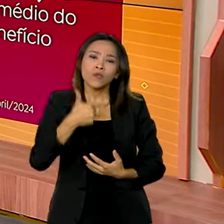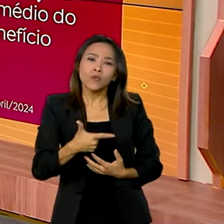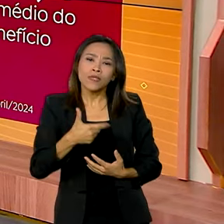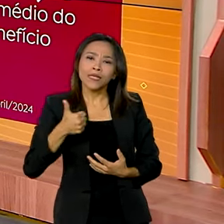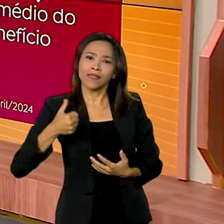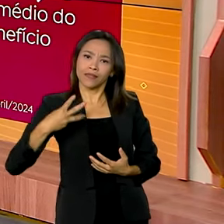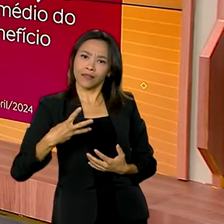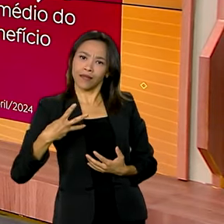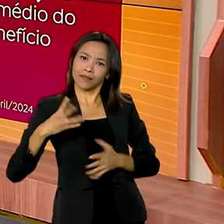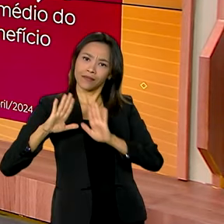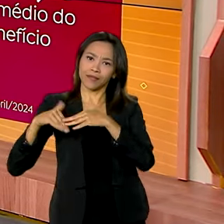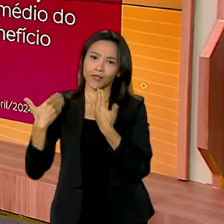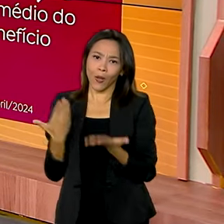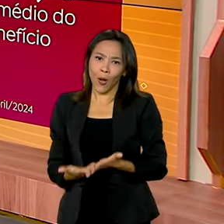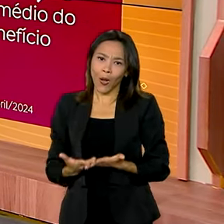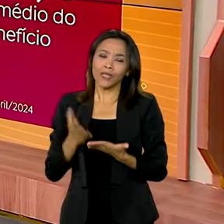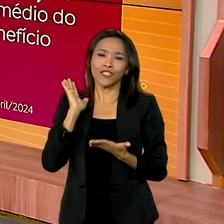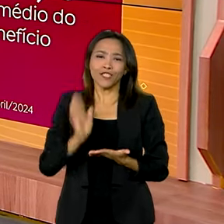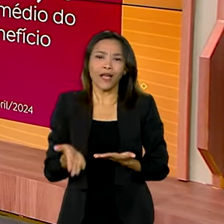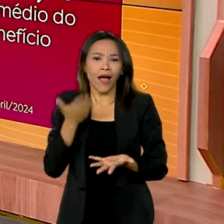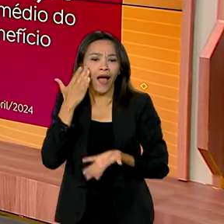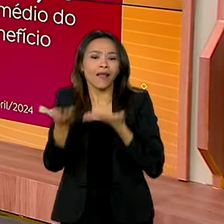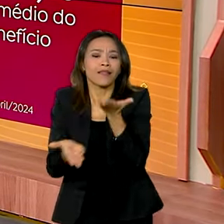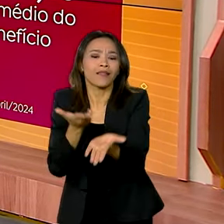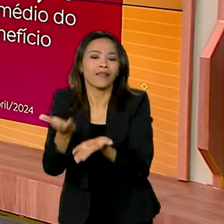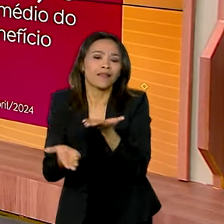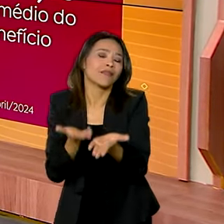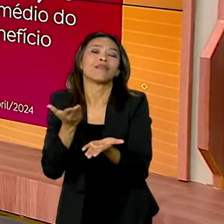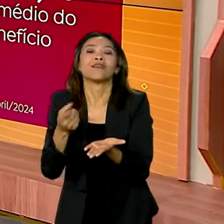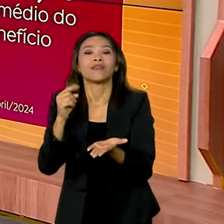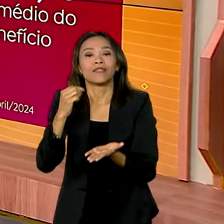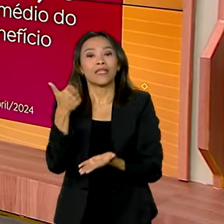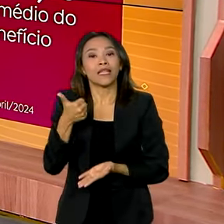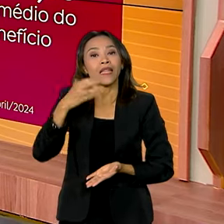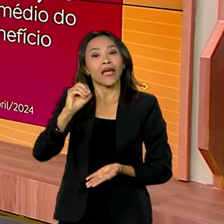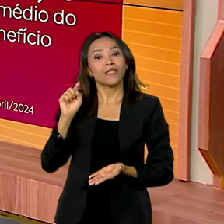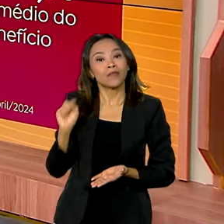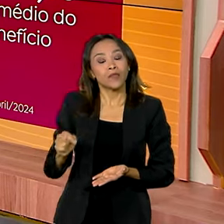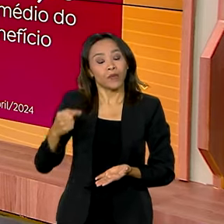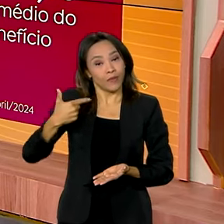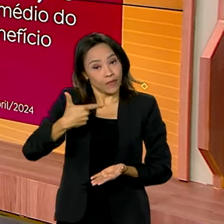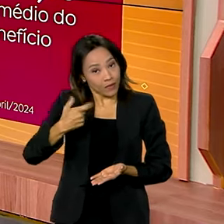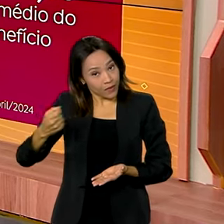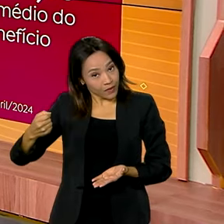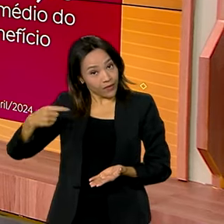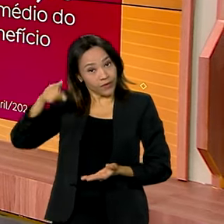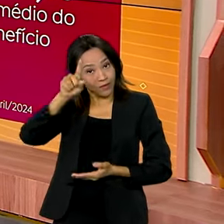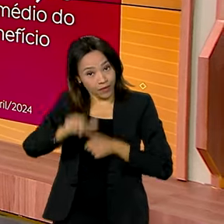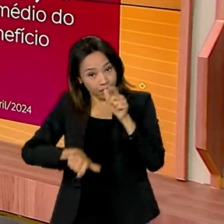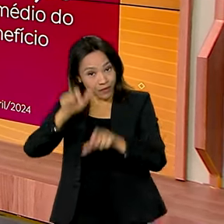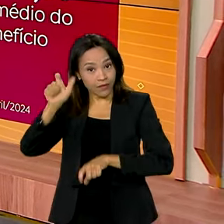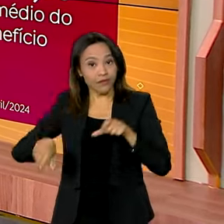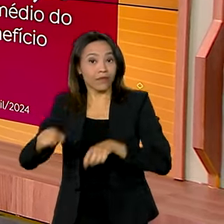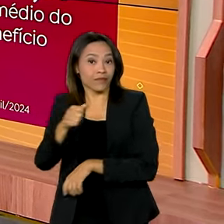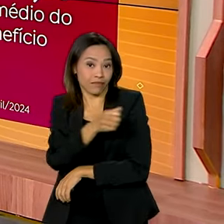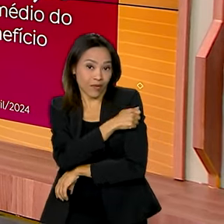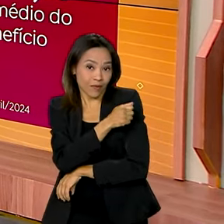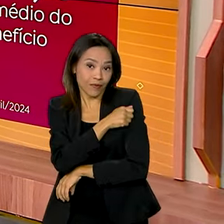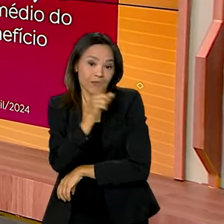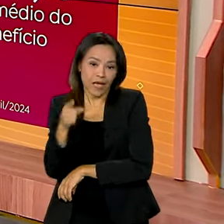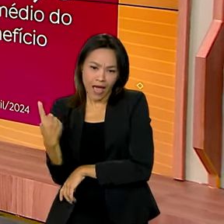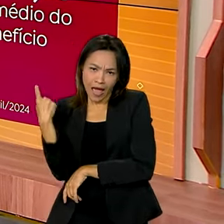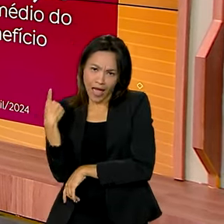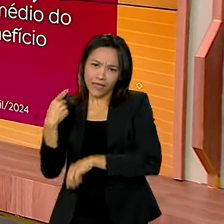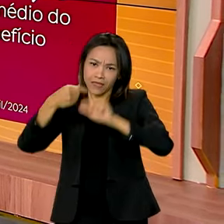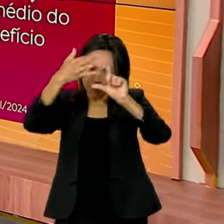escolas e atenderam a 10.200 estudantes. A plataforma Comunica.br também